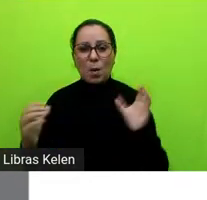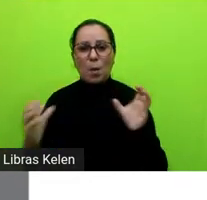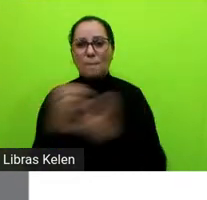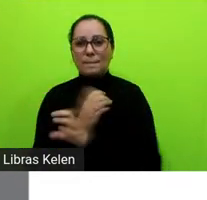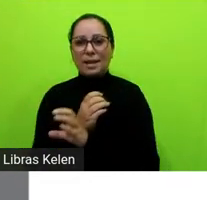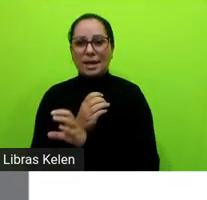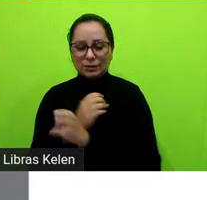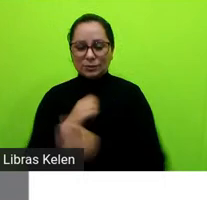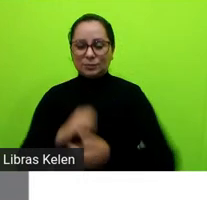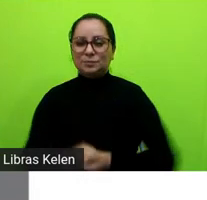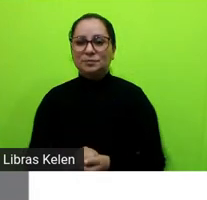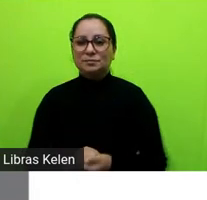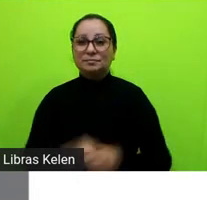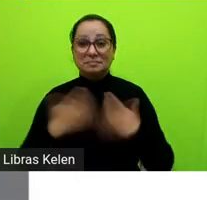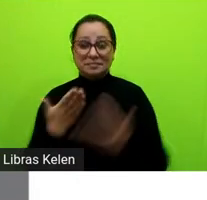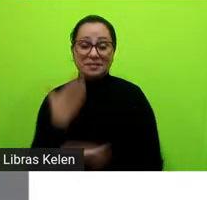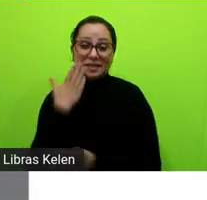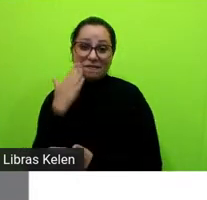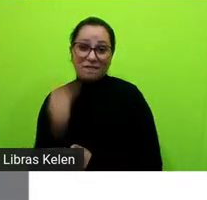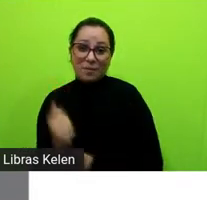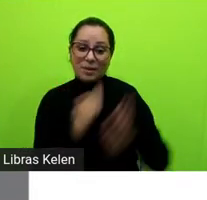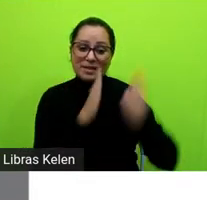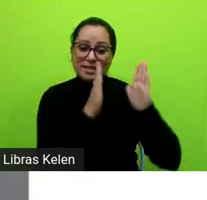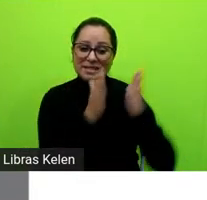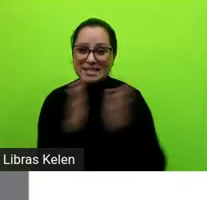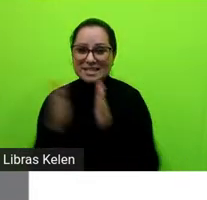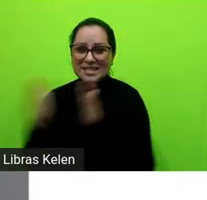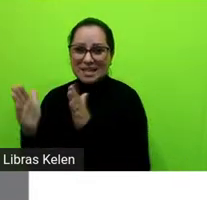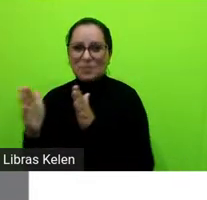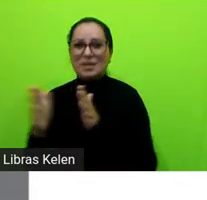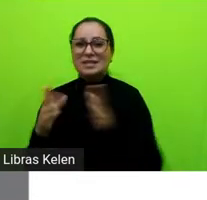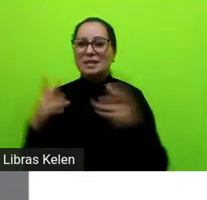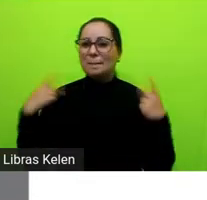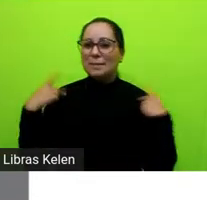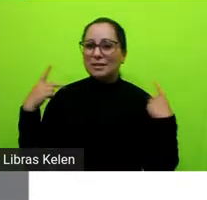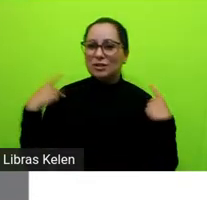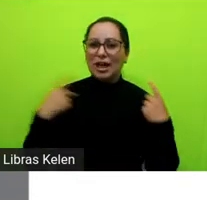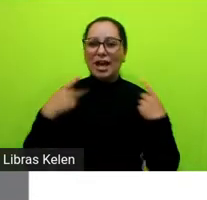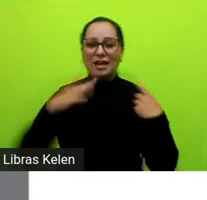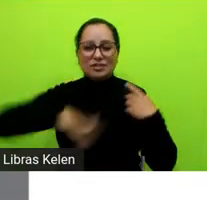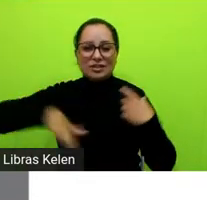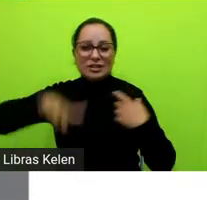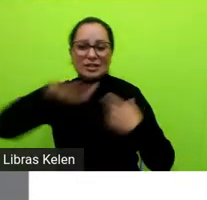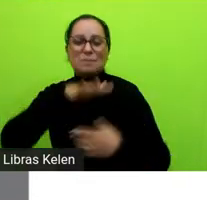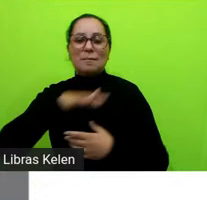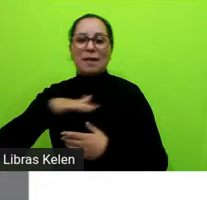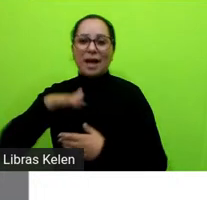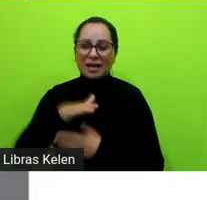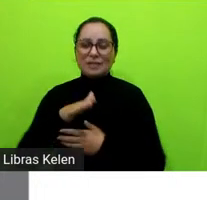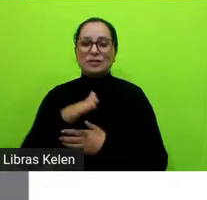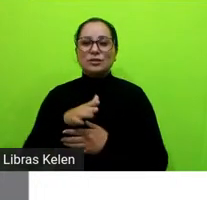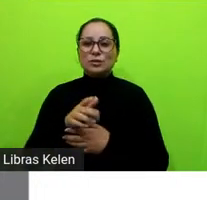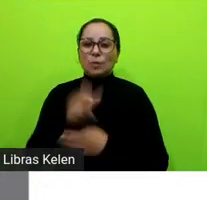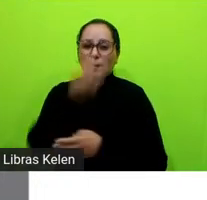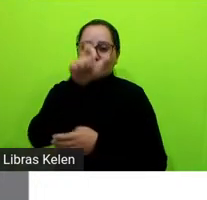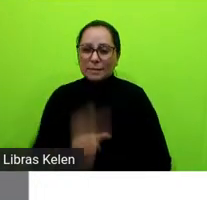então a famosa sequência pente né personagem espaço narrador tempo e enredo estão presentes mesmo em um texto